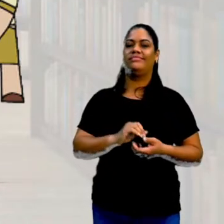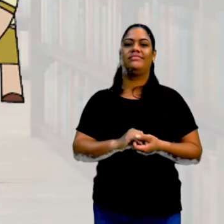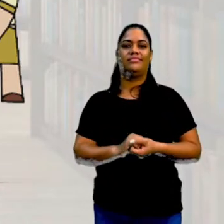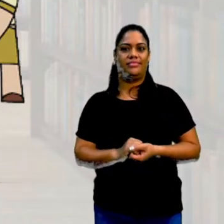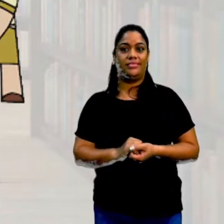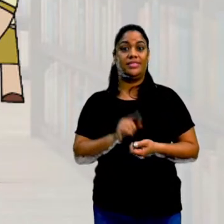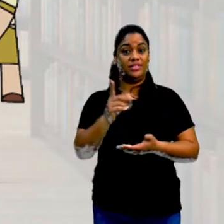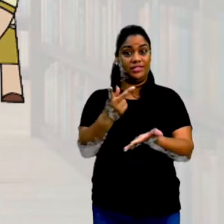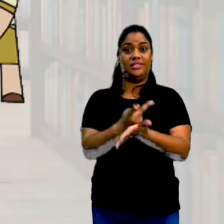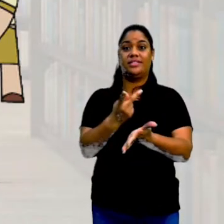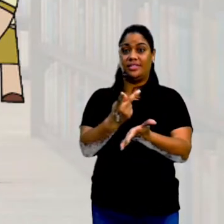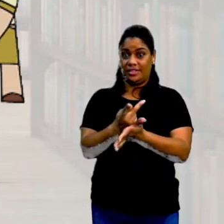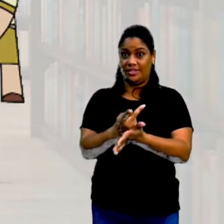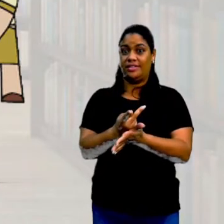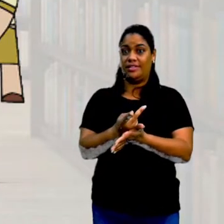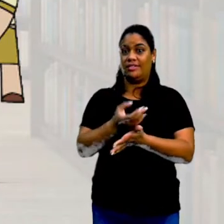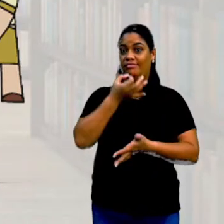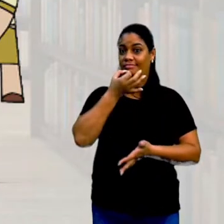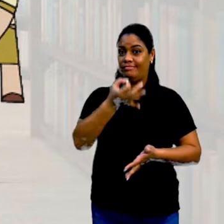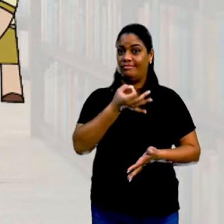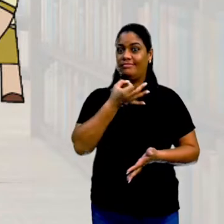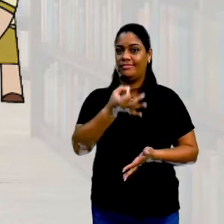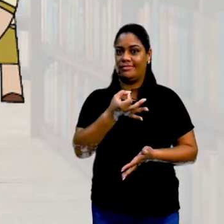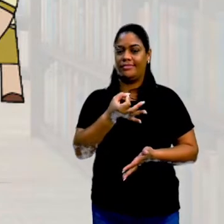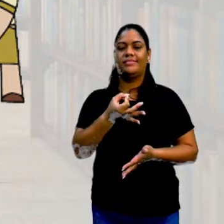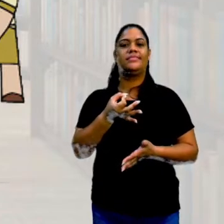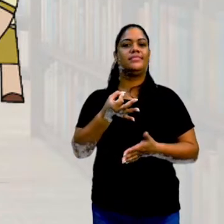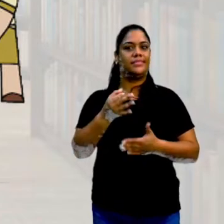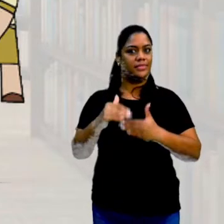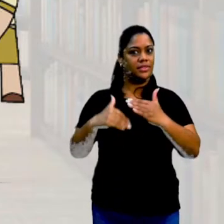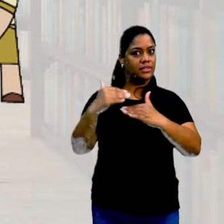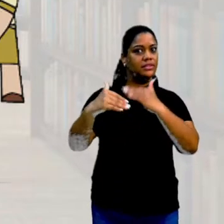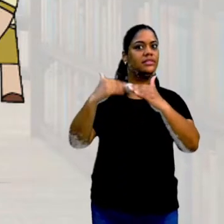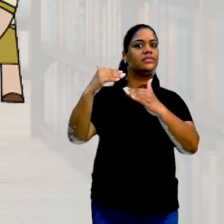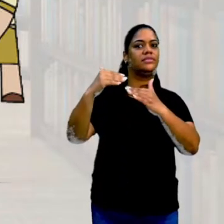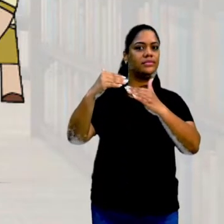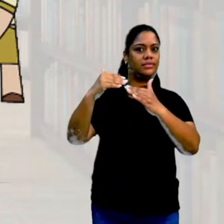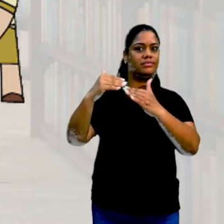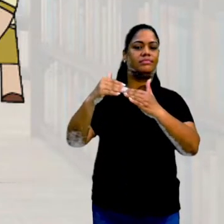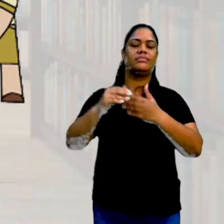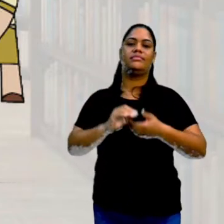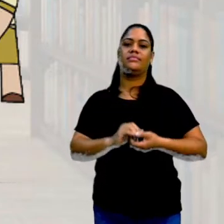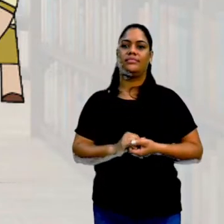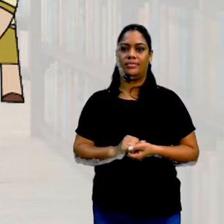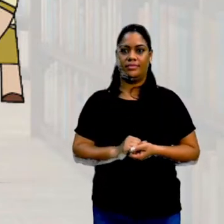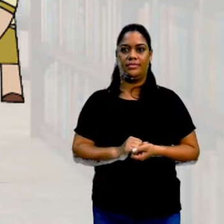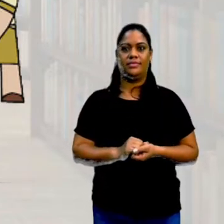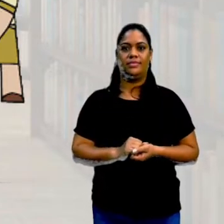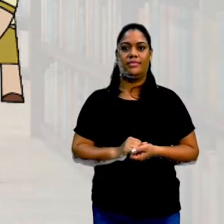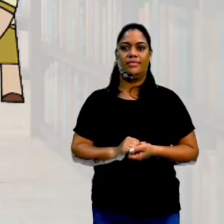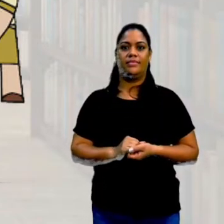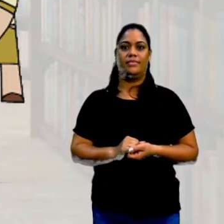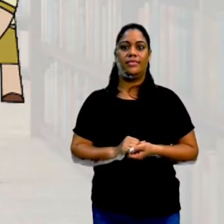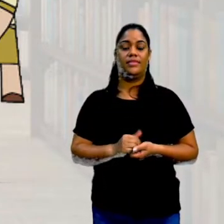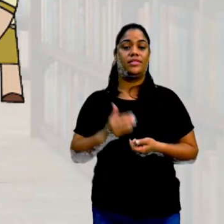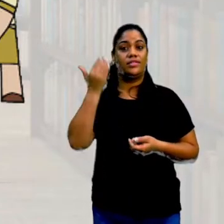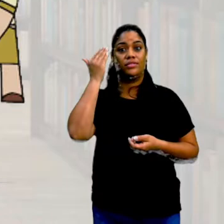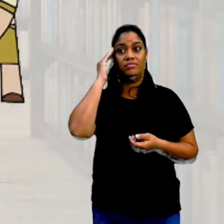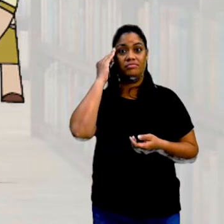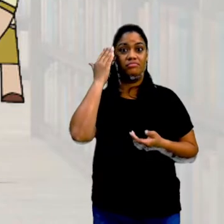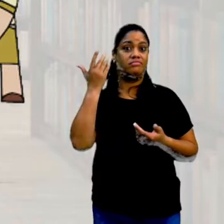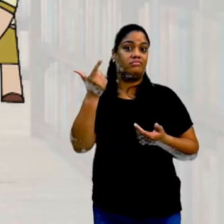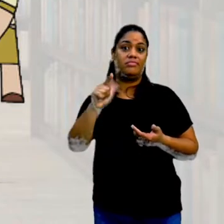chance de você errar, naquela opinião, ela cresce muito mais, está bom? Principalmente quando você não tem